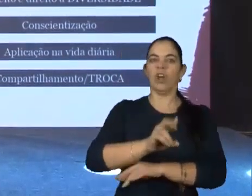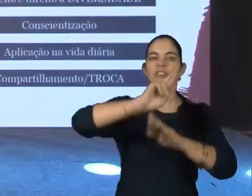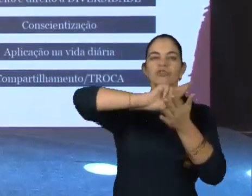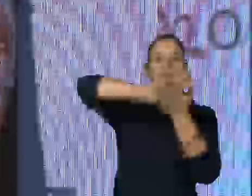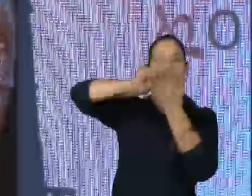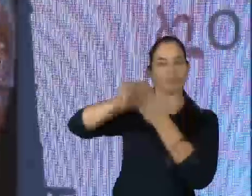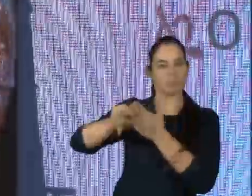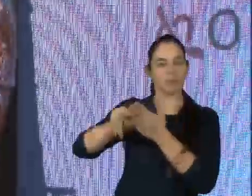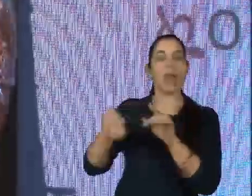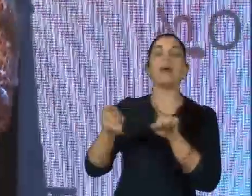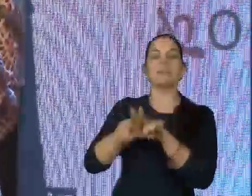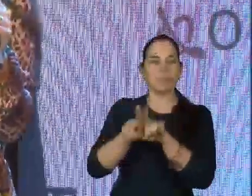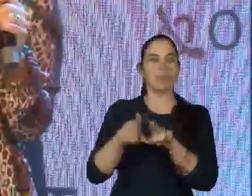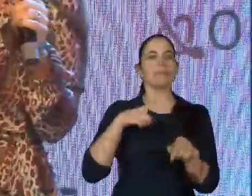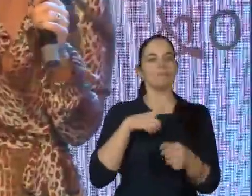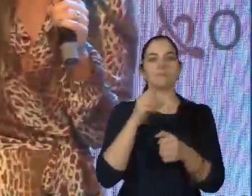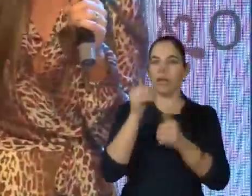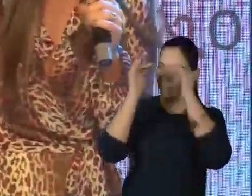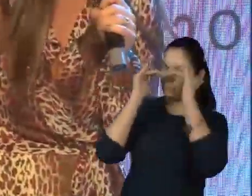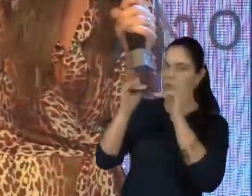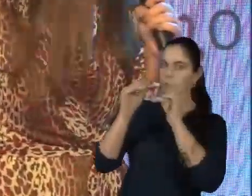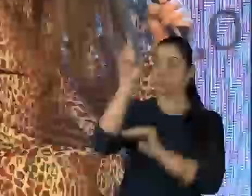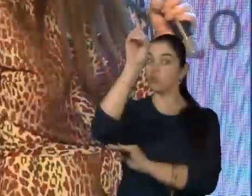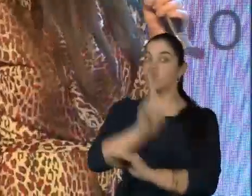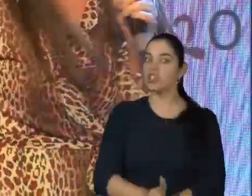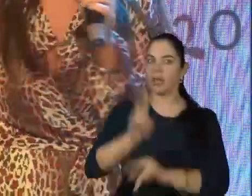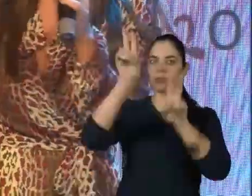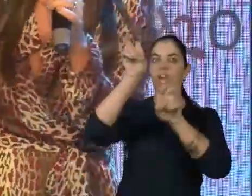tem que ser respeitada, mas, acima de tudo, ela é um direito.